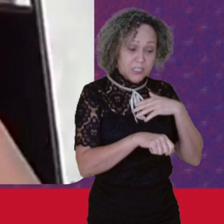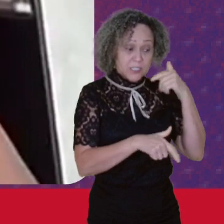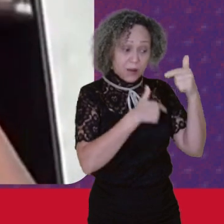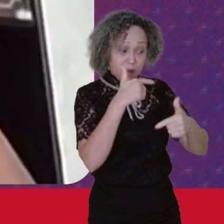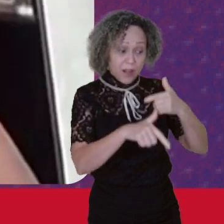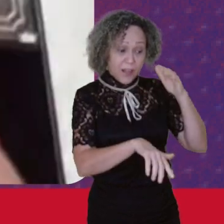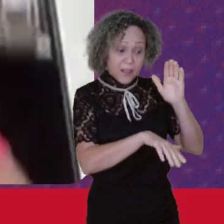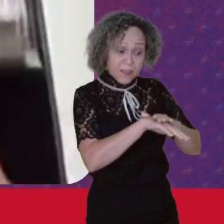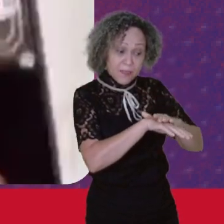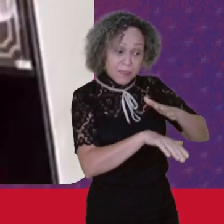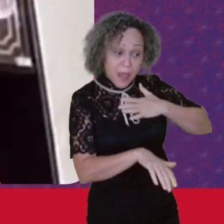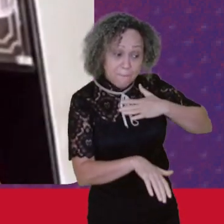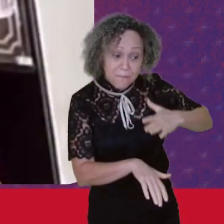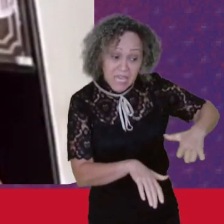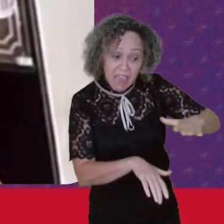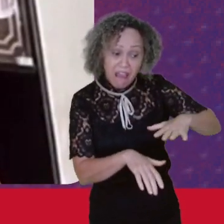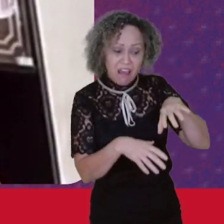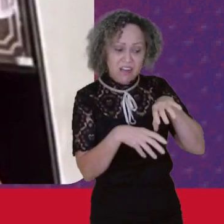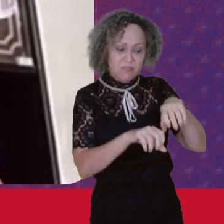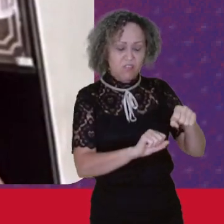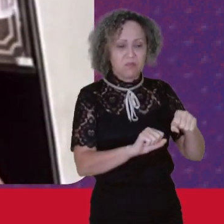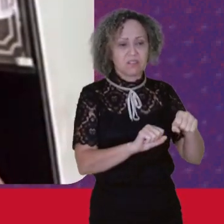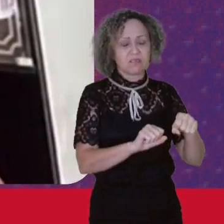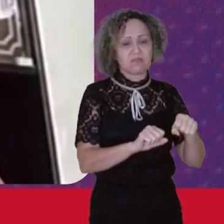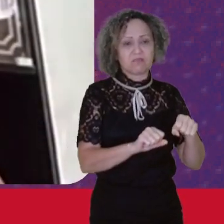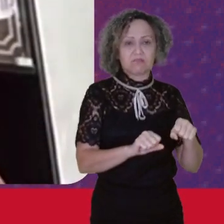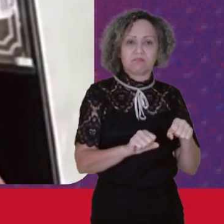uma capacidade E habilidade Para Para fazer